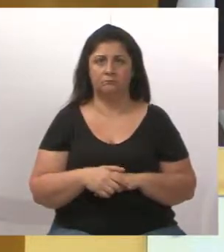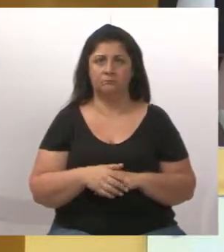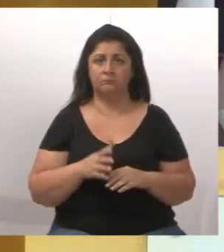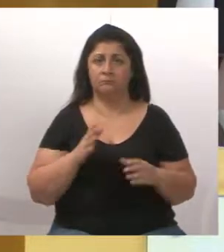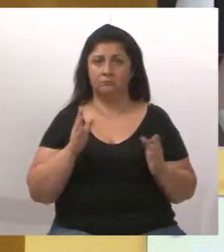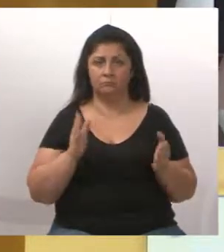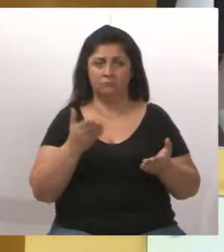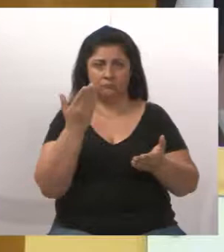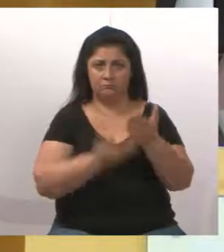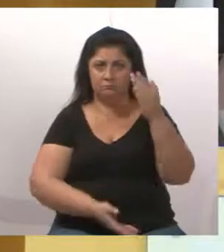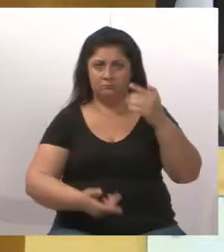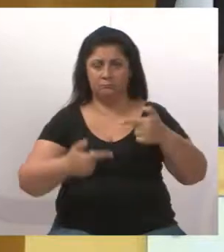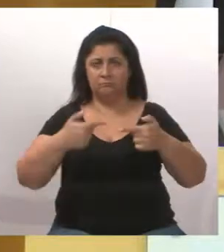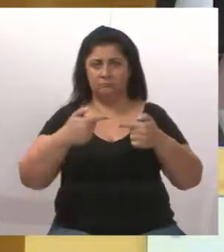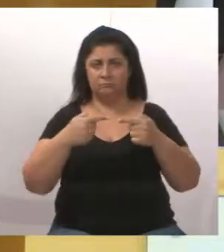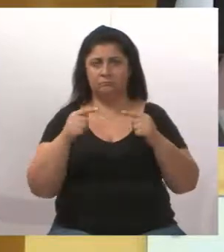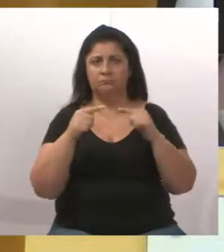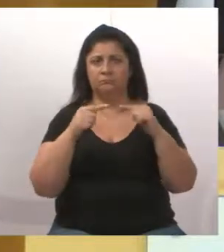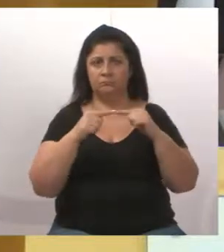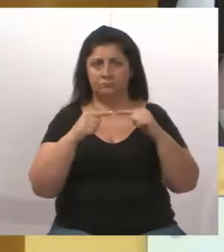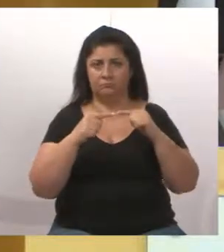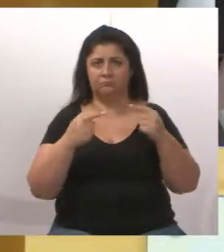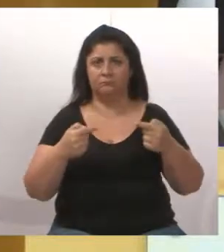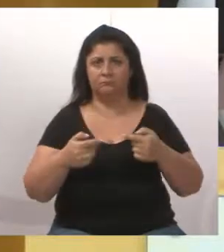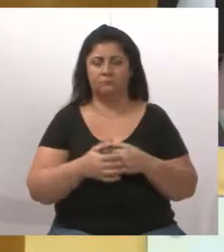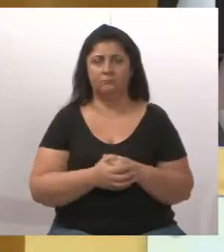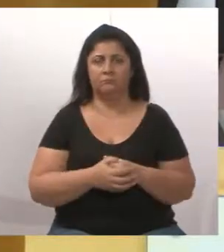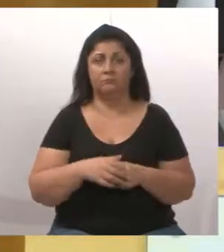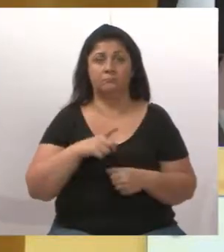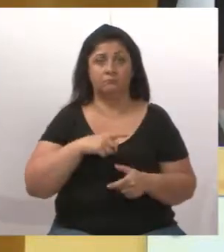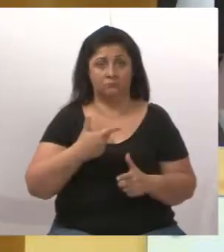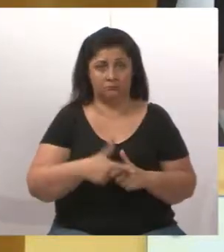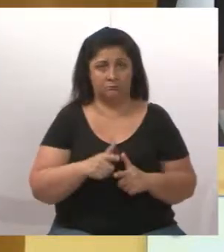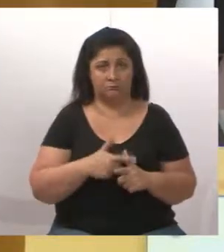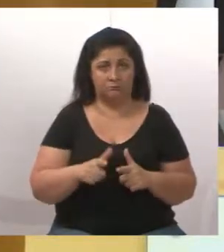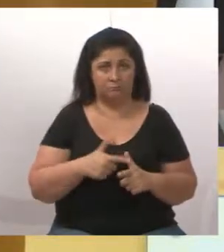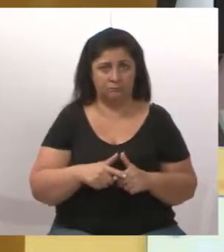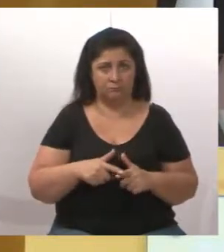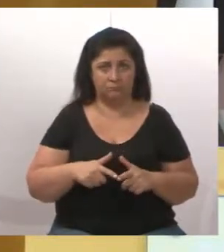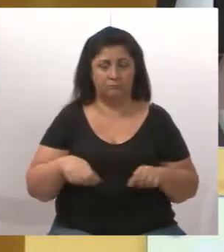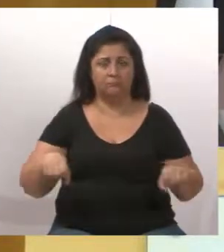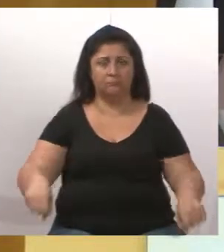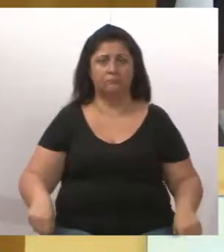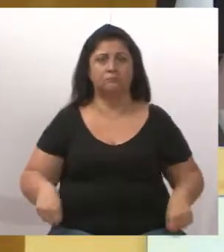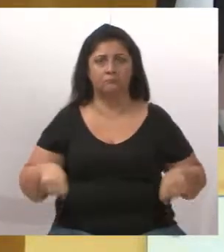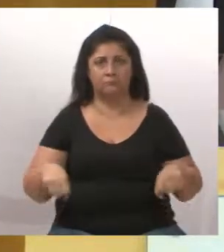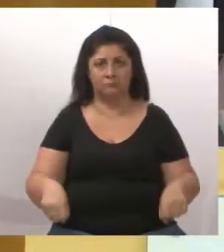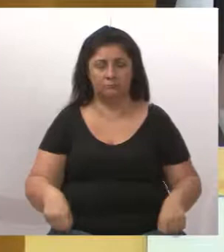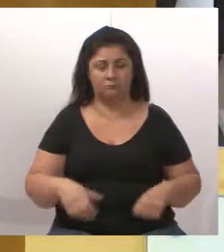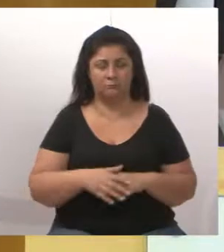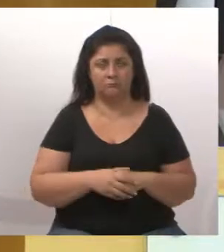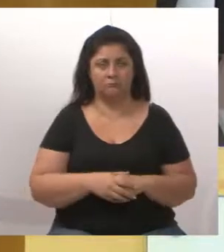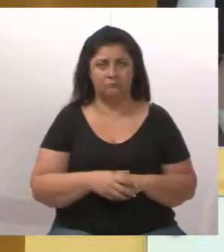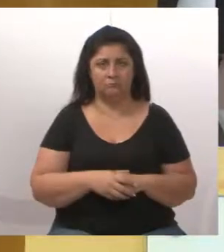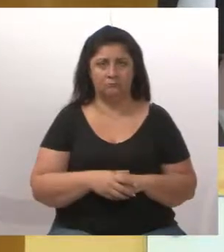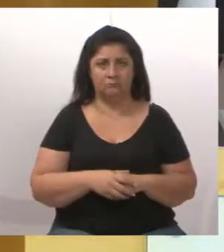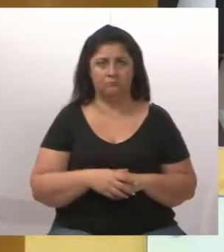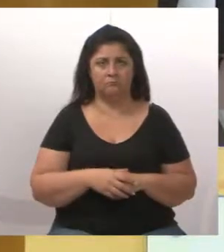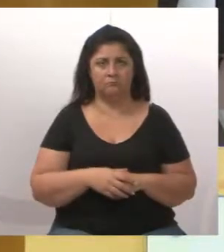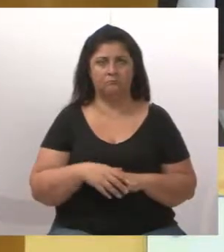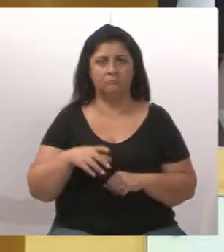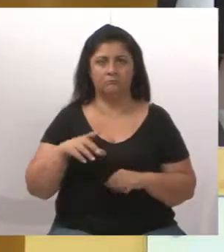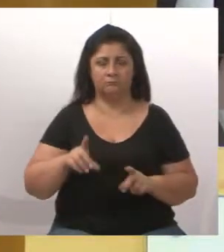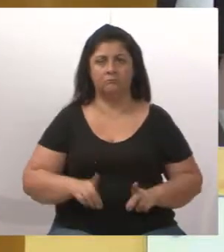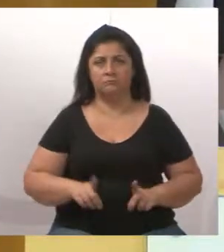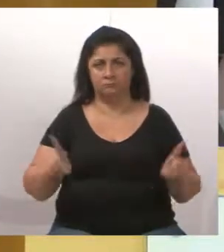do seu benefício, uma pessoa que tem problemas de locomoção, é portador de necessidade especial,